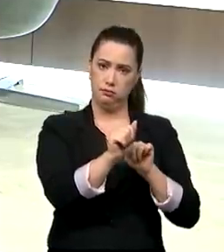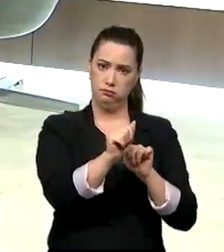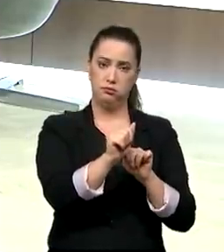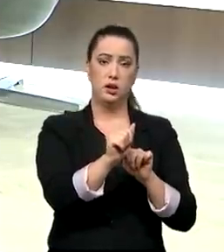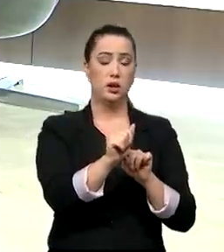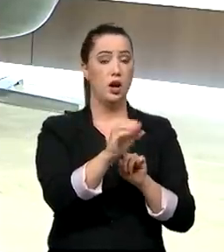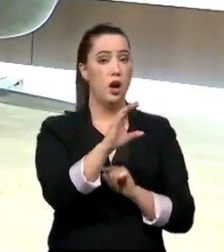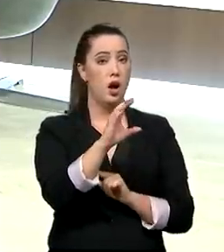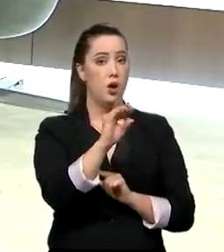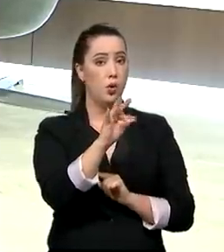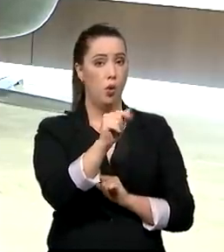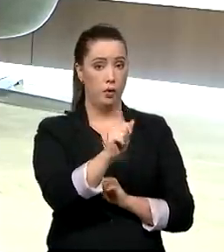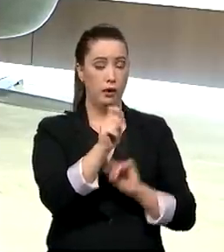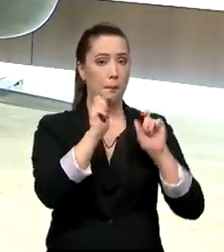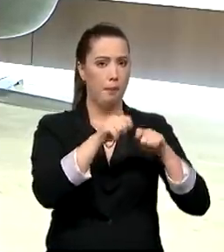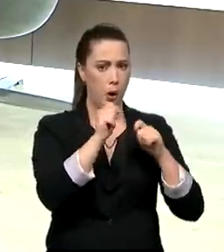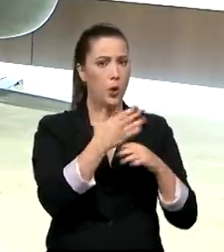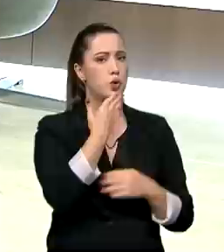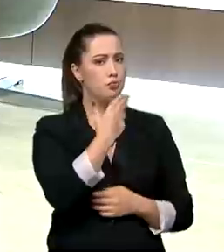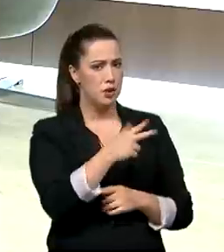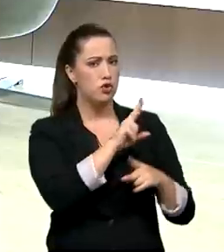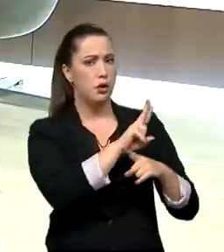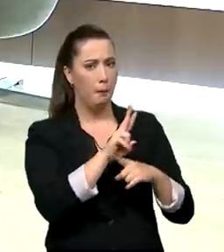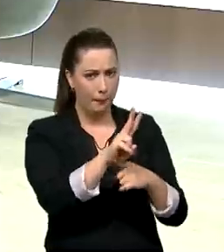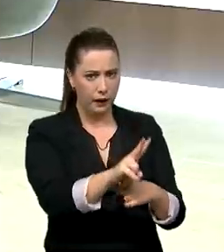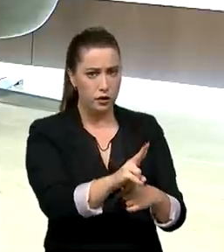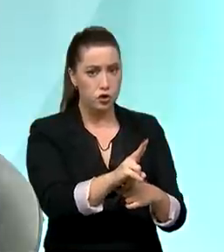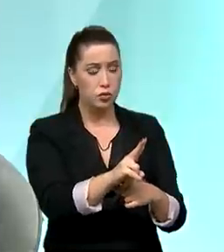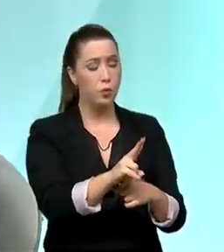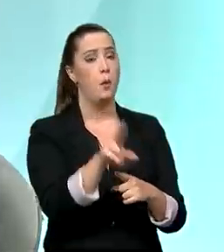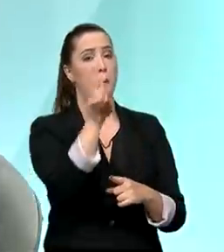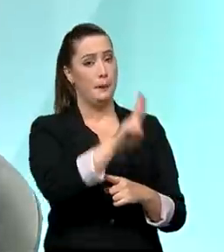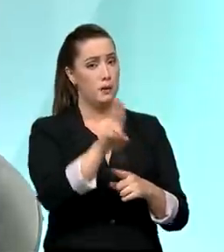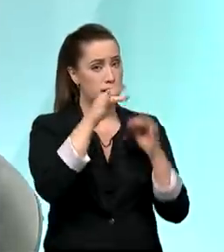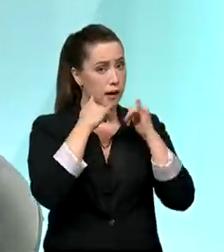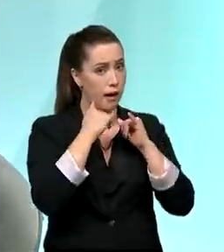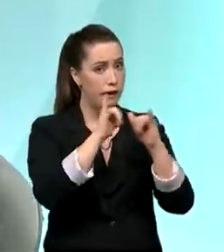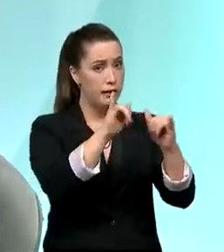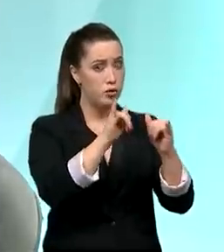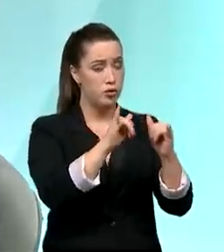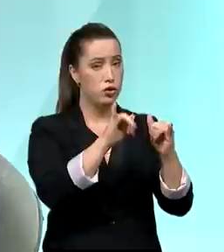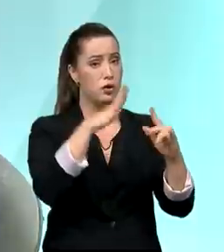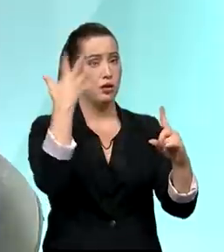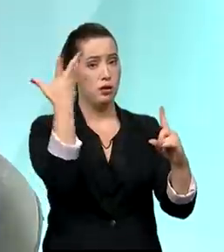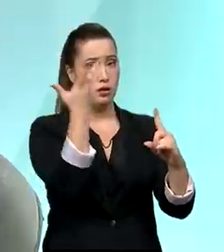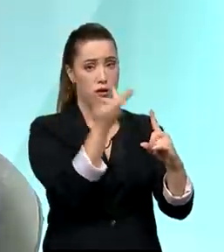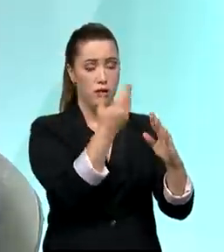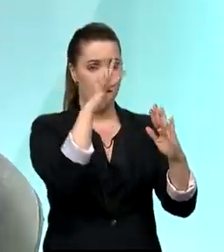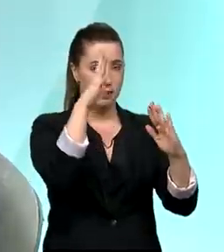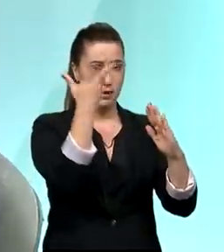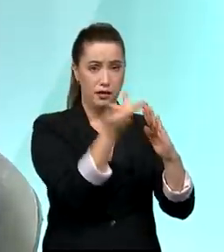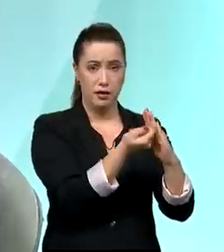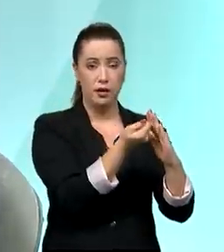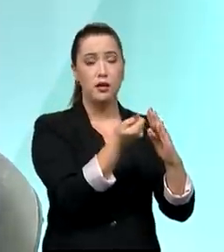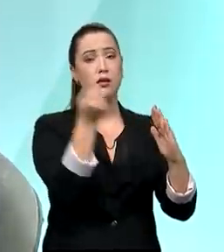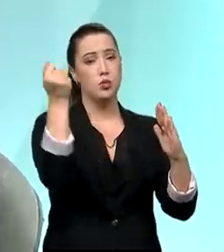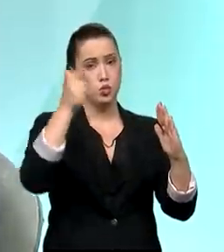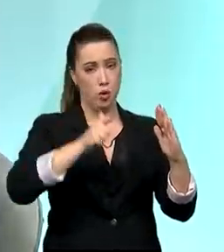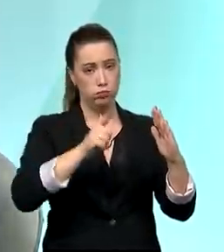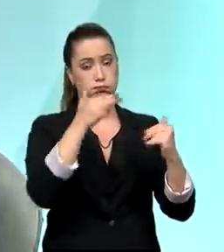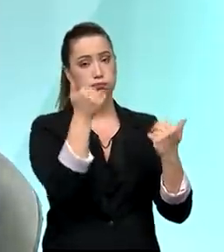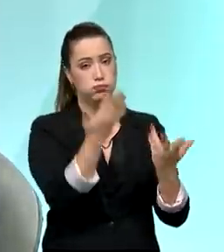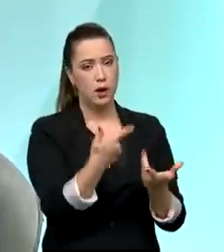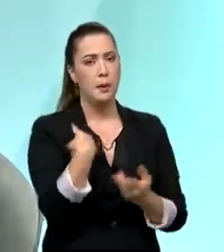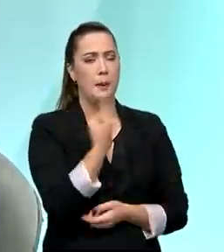empréstimos. E esse, agora, da parte renovável, em especial das placas solares, que era uma demanda muito grande que nós